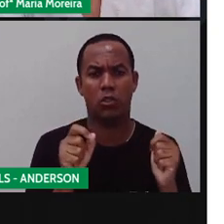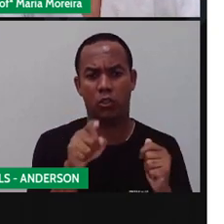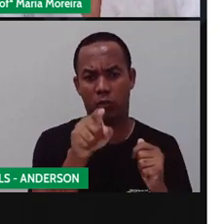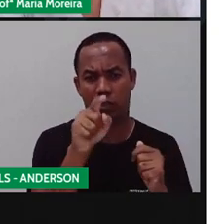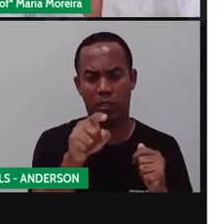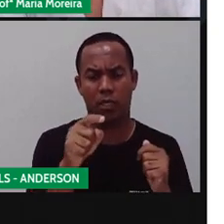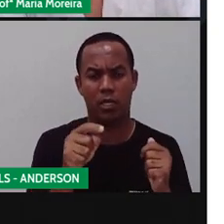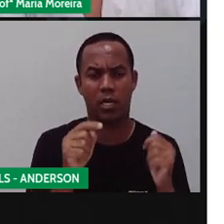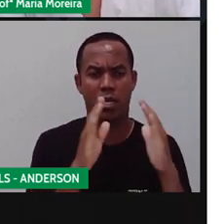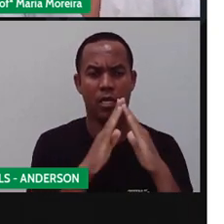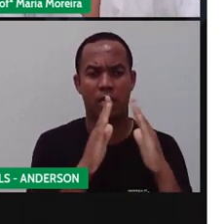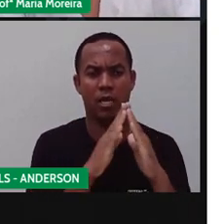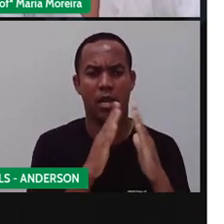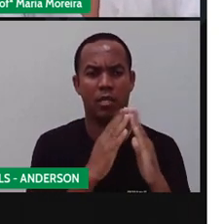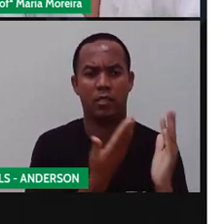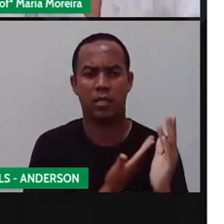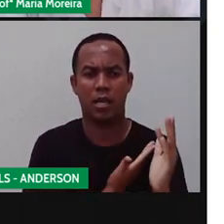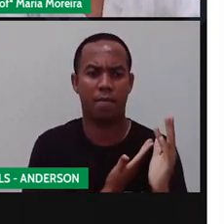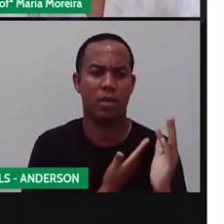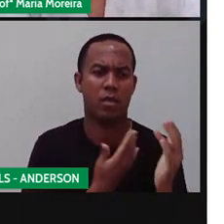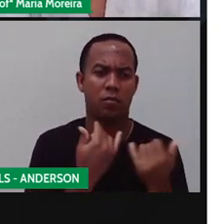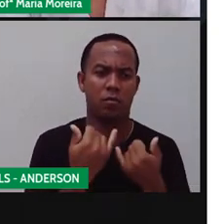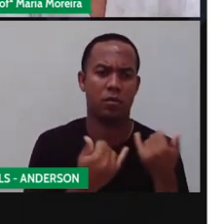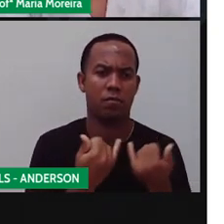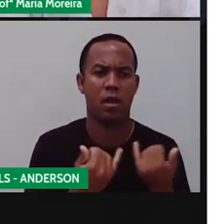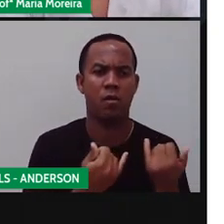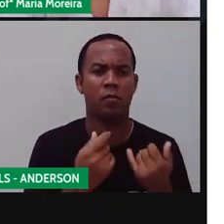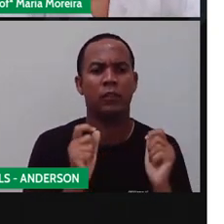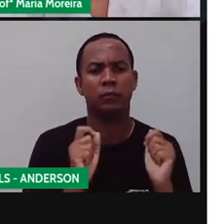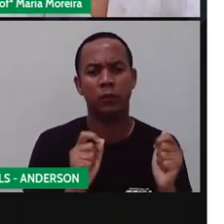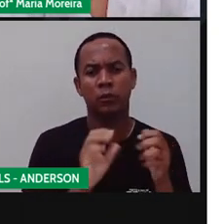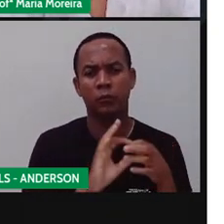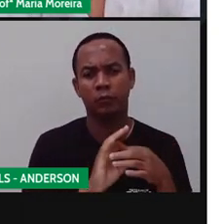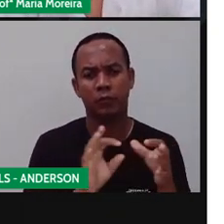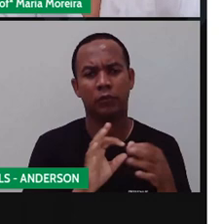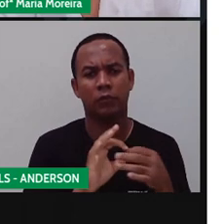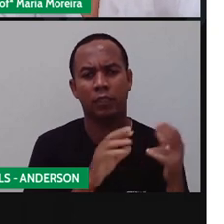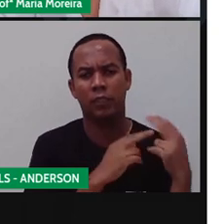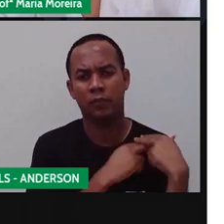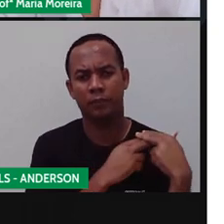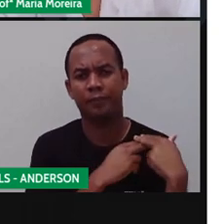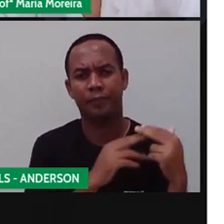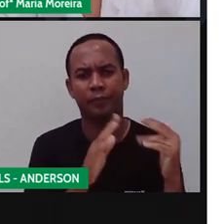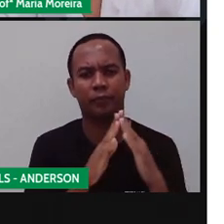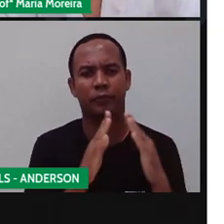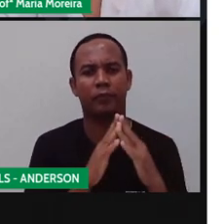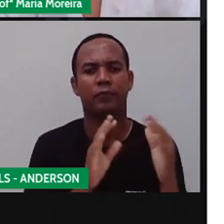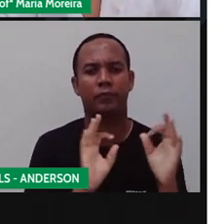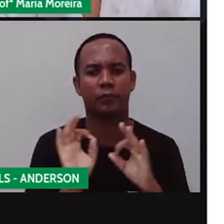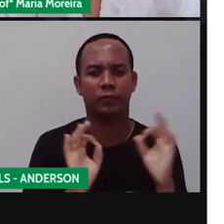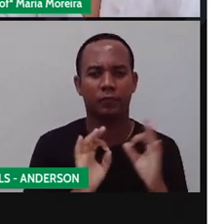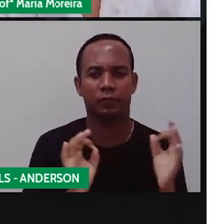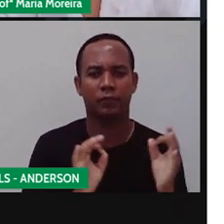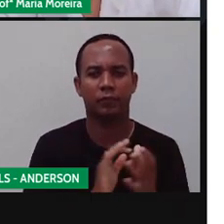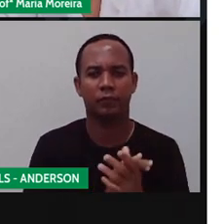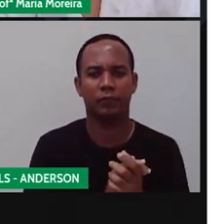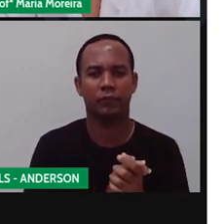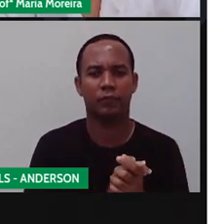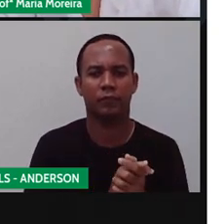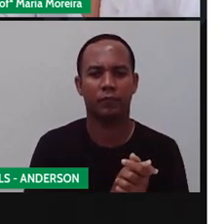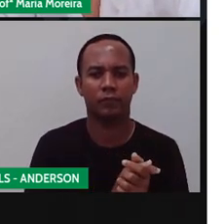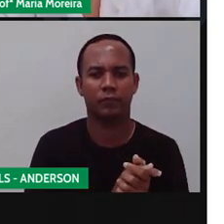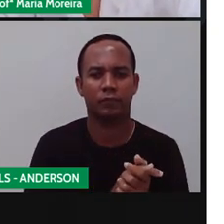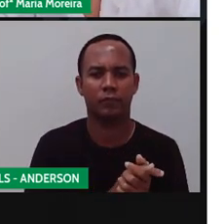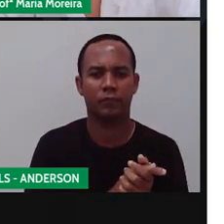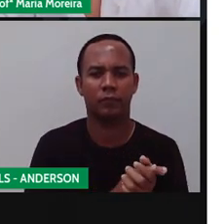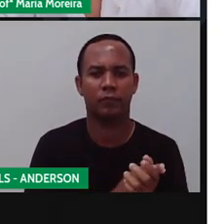Ou com o priminho de vocês, ou com o irmão. Ou com os responsáveis. Dá pra fazer em casa tranquilamente. Ó que bacana.